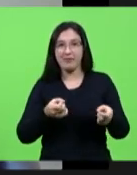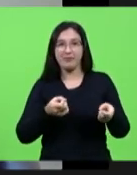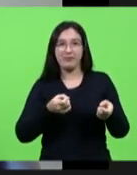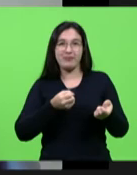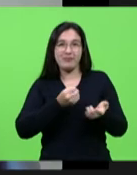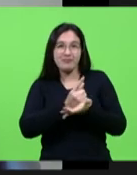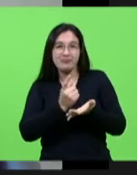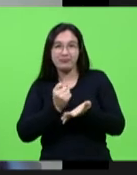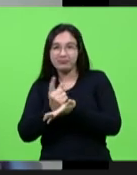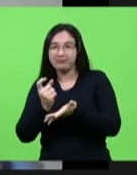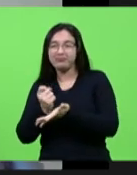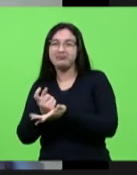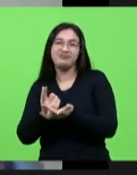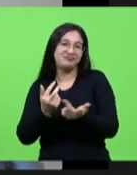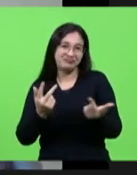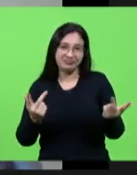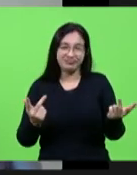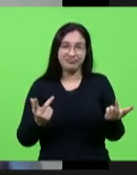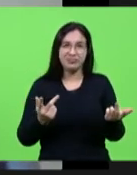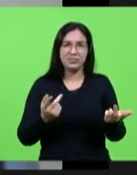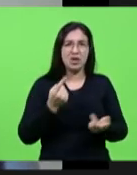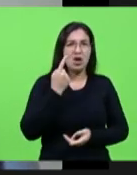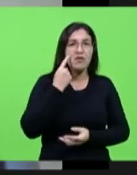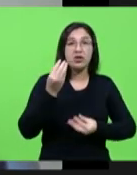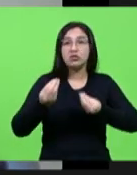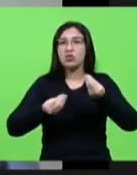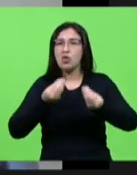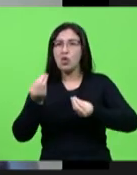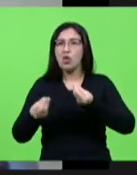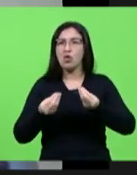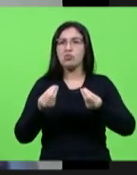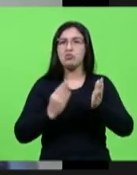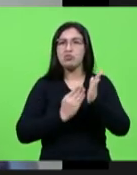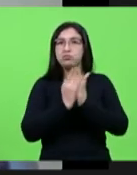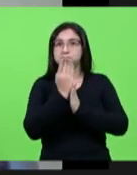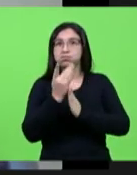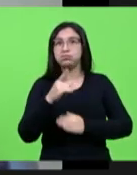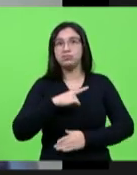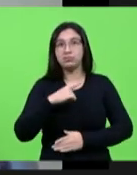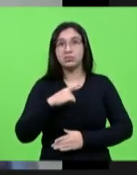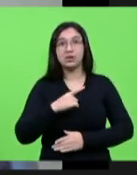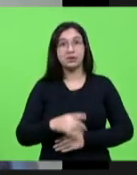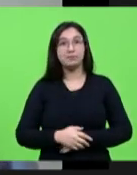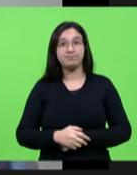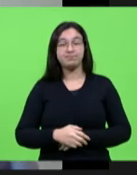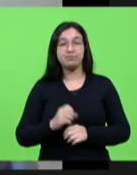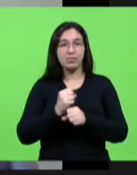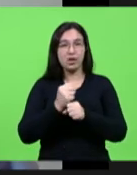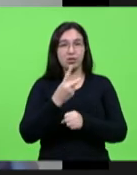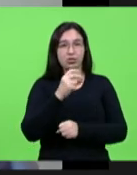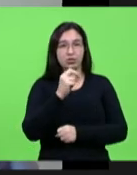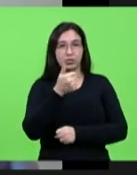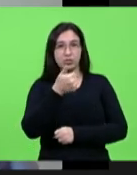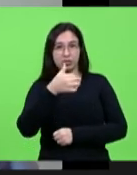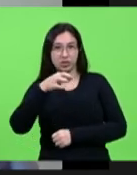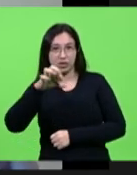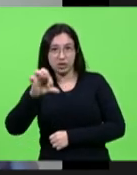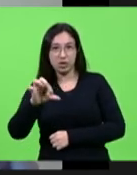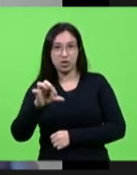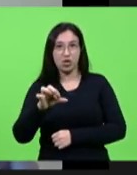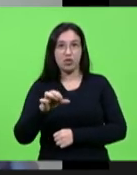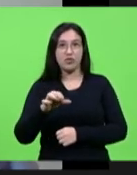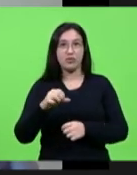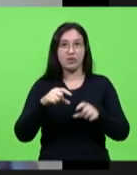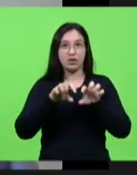acompanho o ritmo dos preços do aumento em 2019 um pacotinho de salsicha